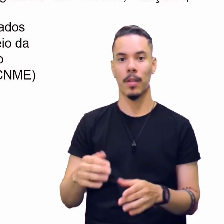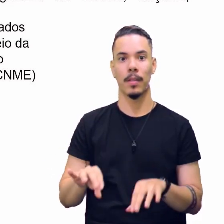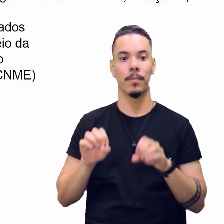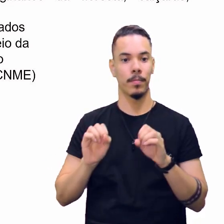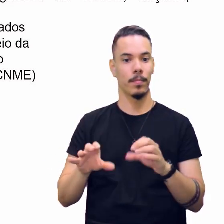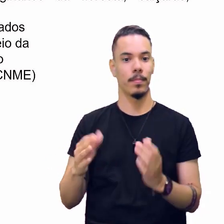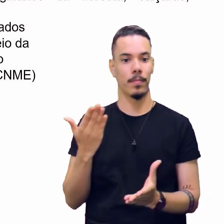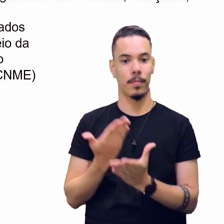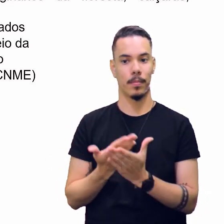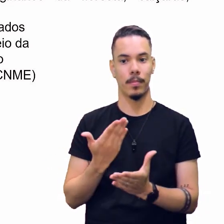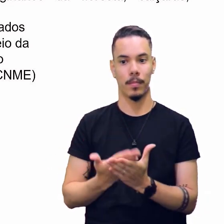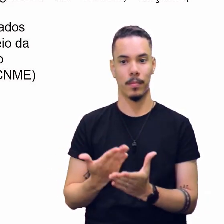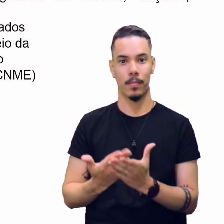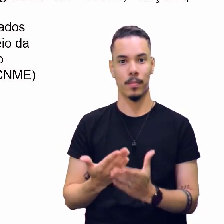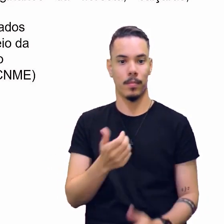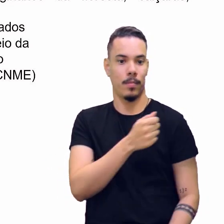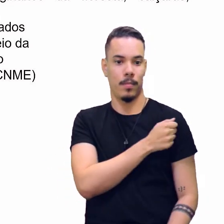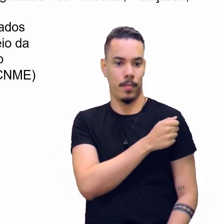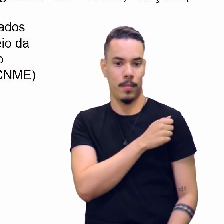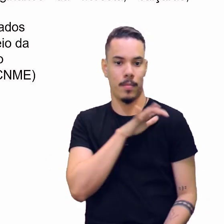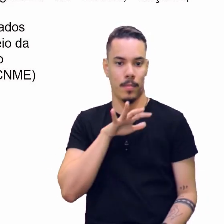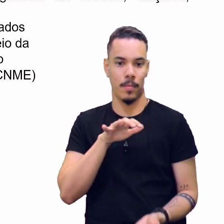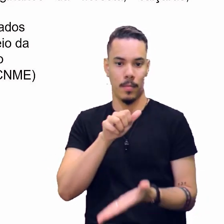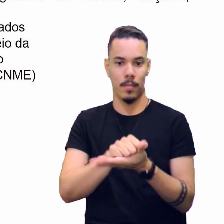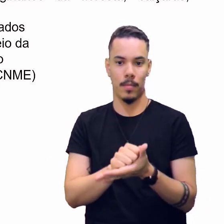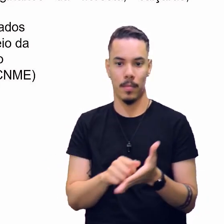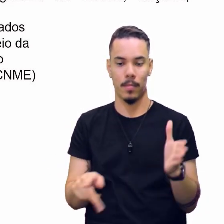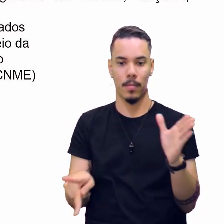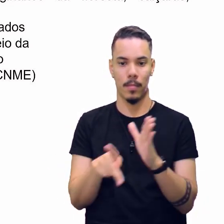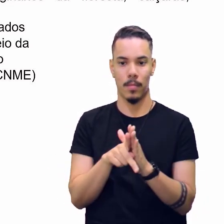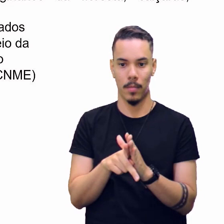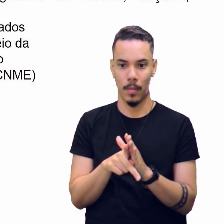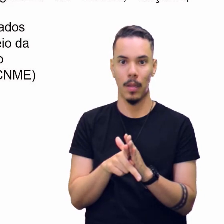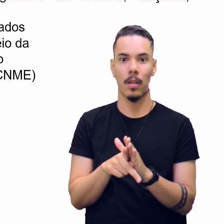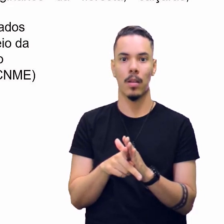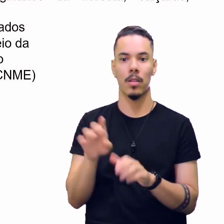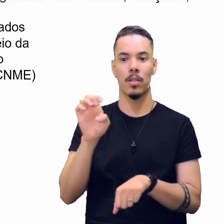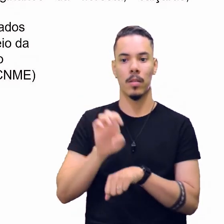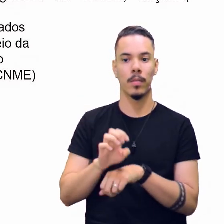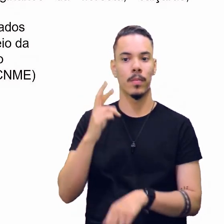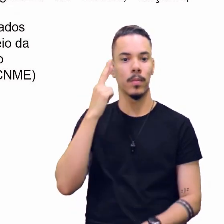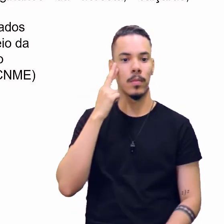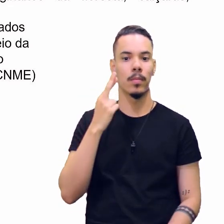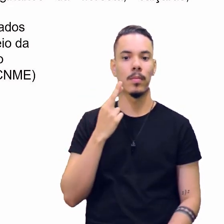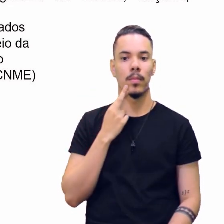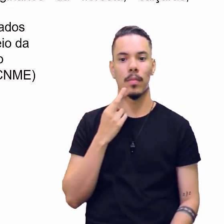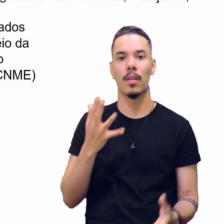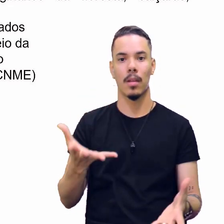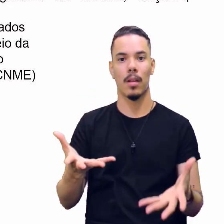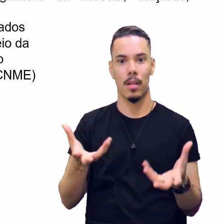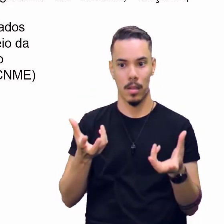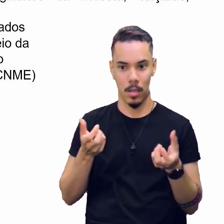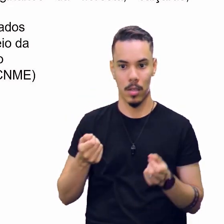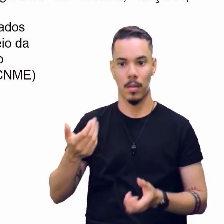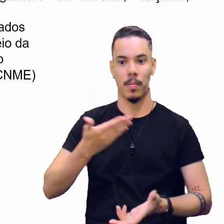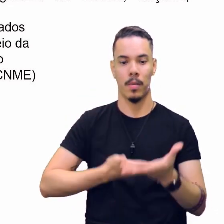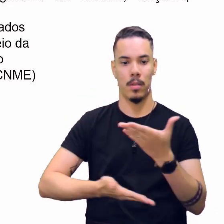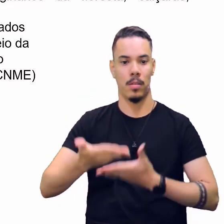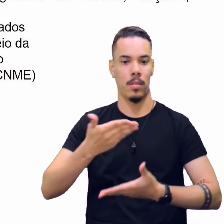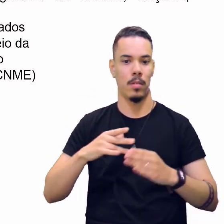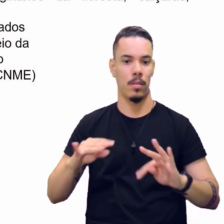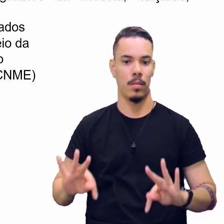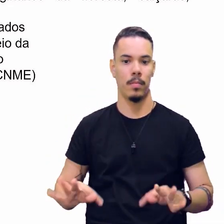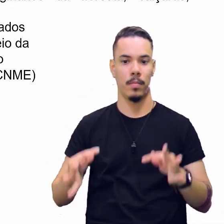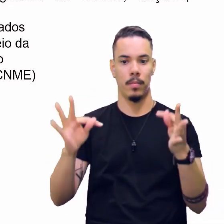letivo para os estudantes matriculados na rede estadual e atendido pelo projeto de mediação